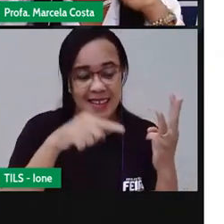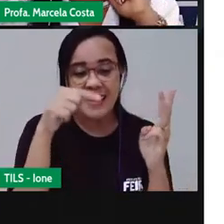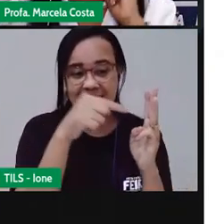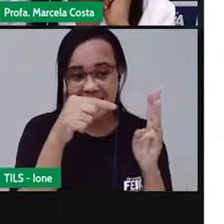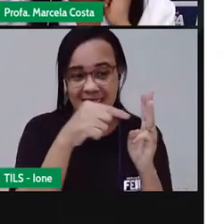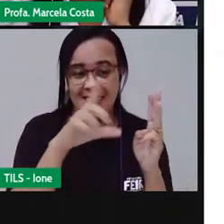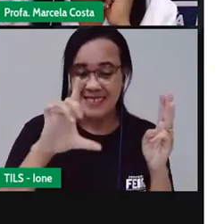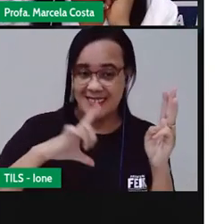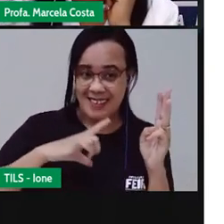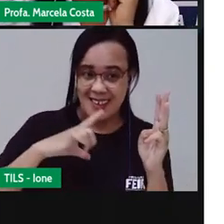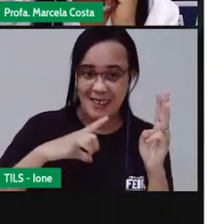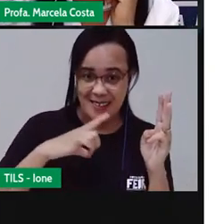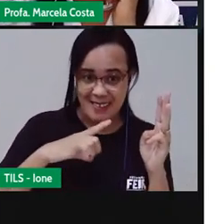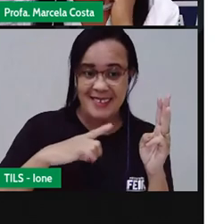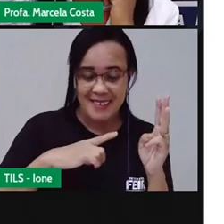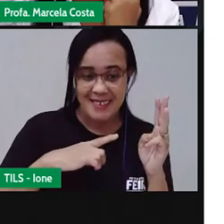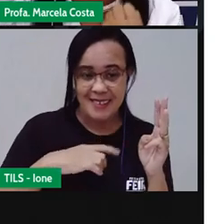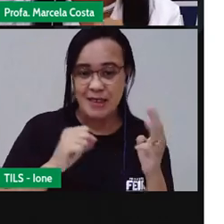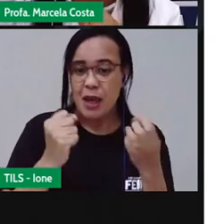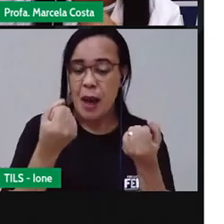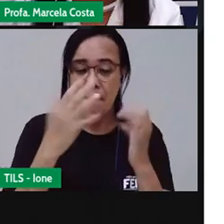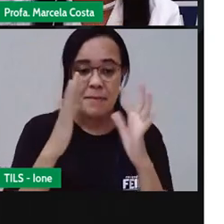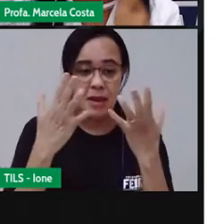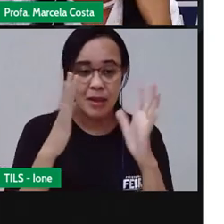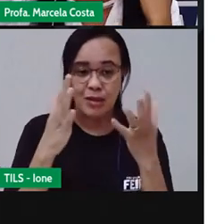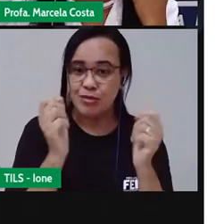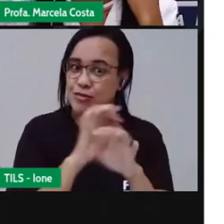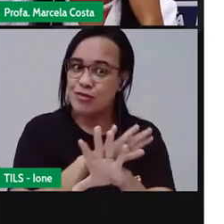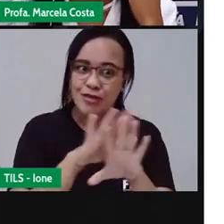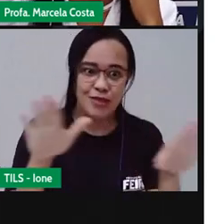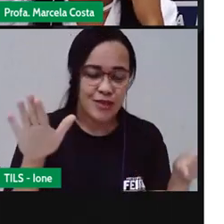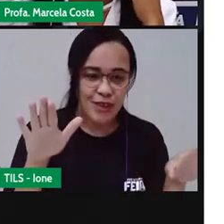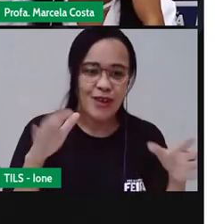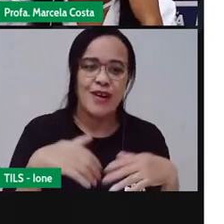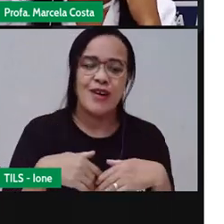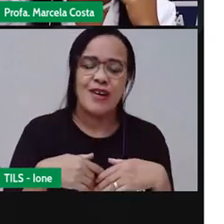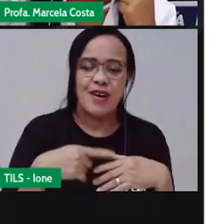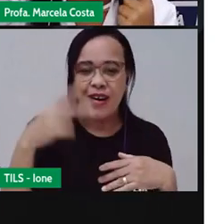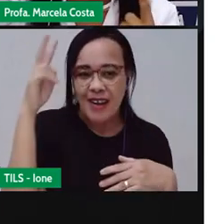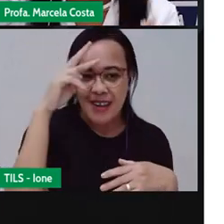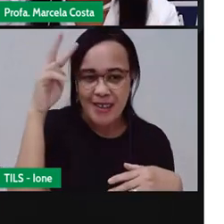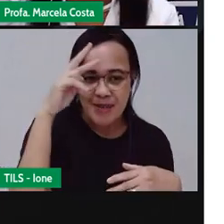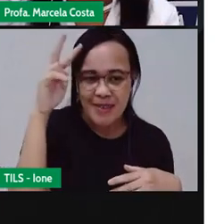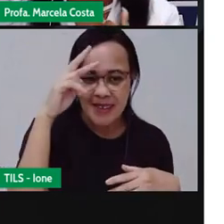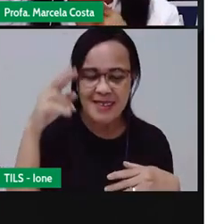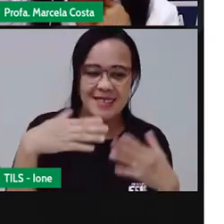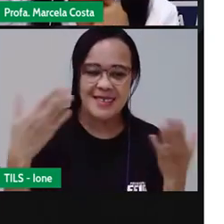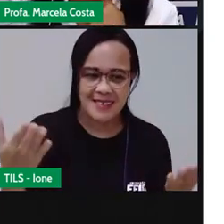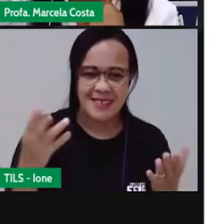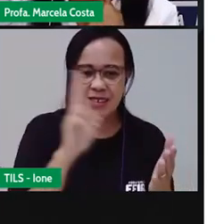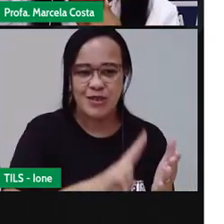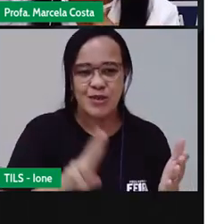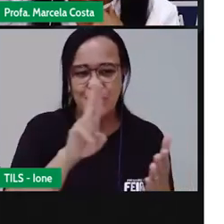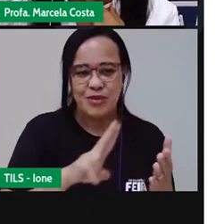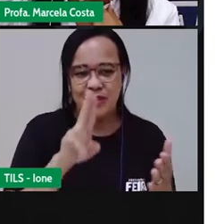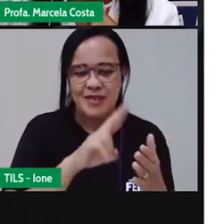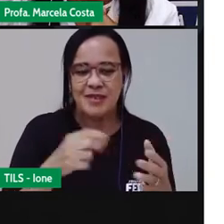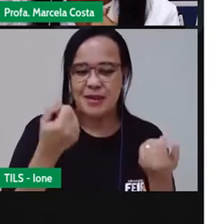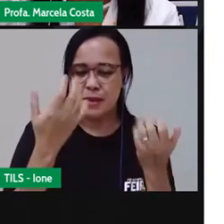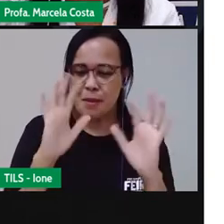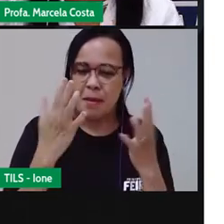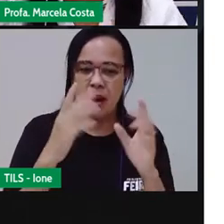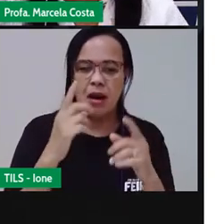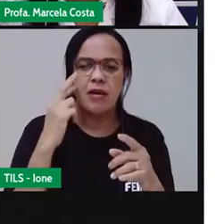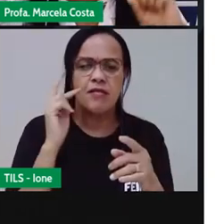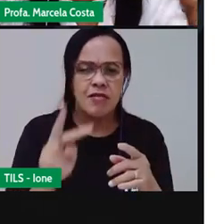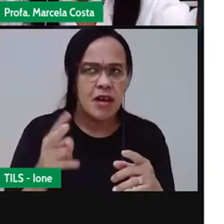A gente usou só as mãos. Vou usar só a mão aqui para você me dizer qual é o símbolo e como é que a gente